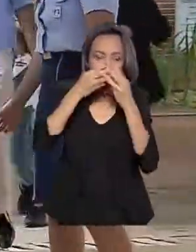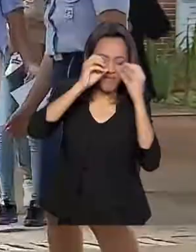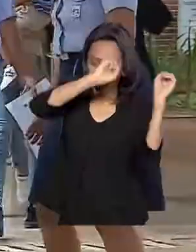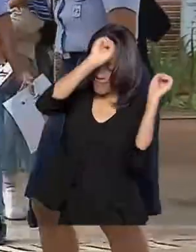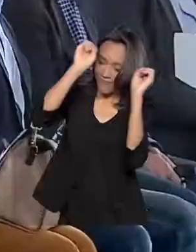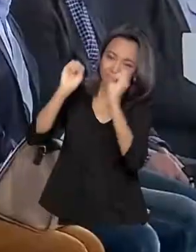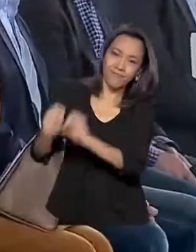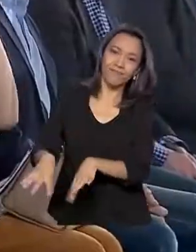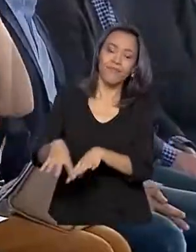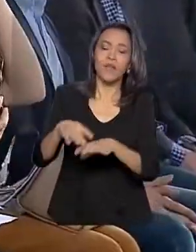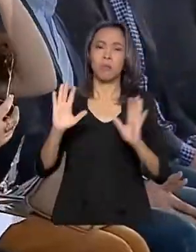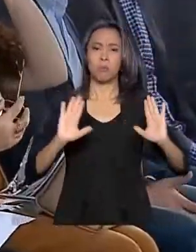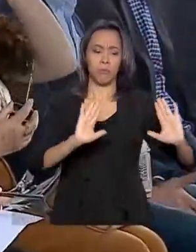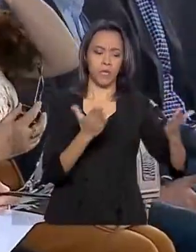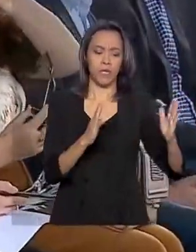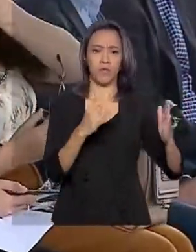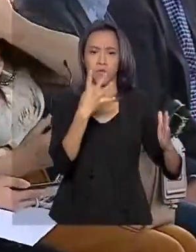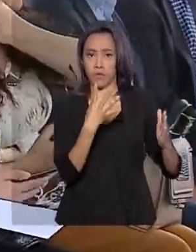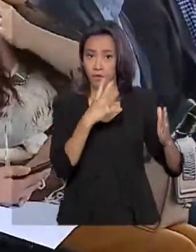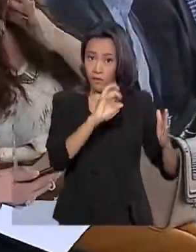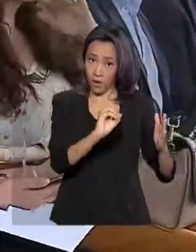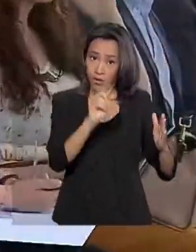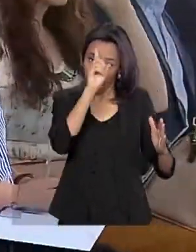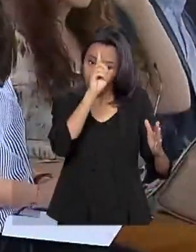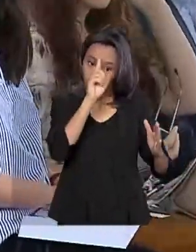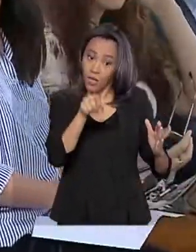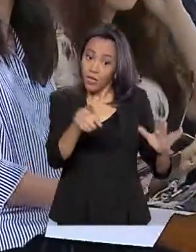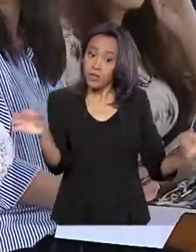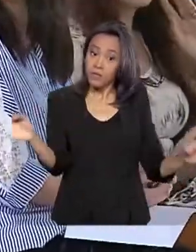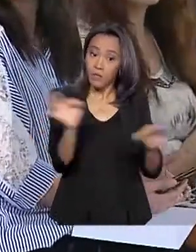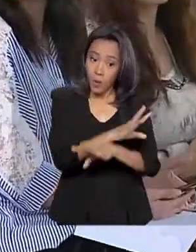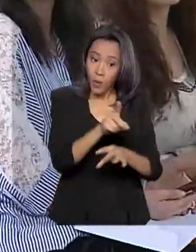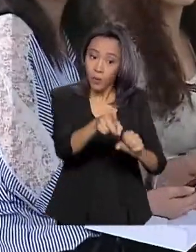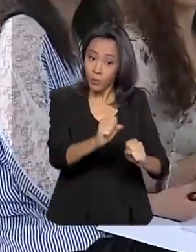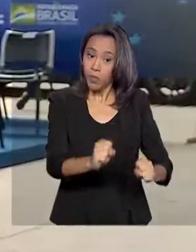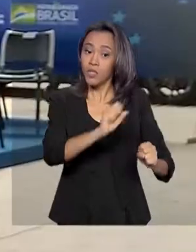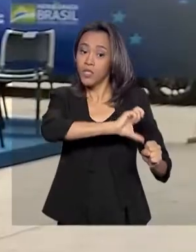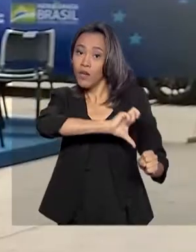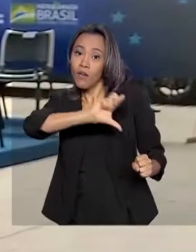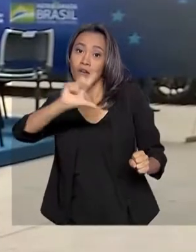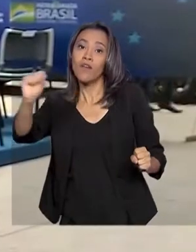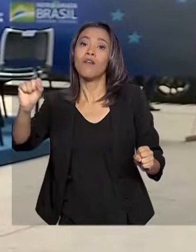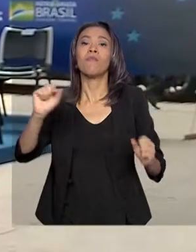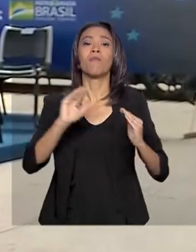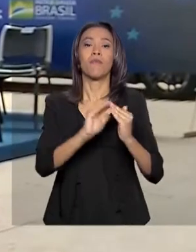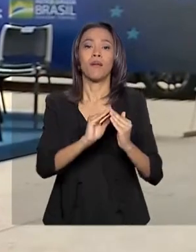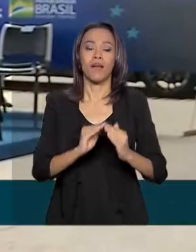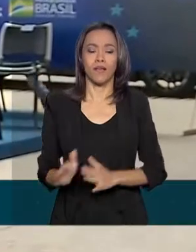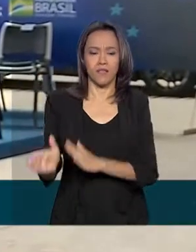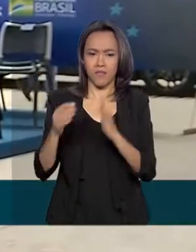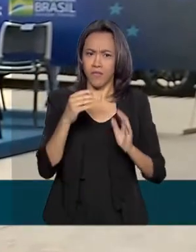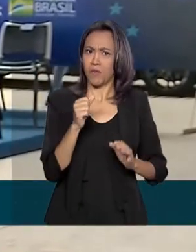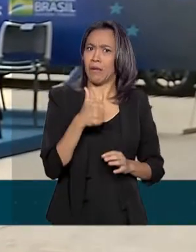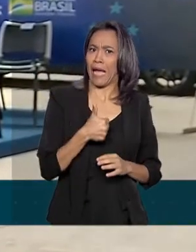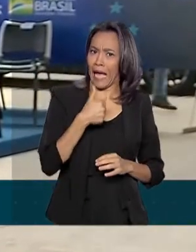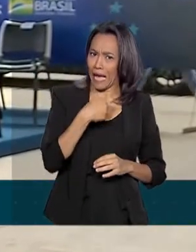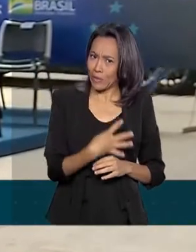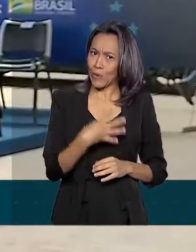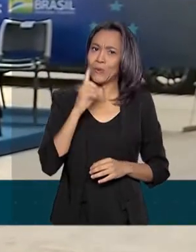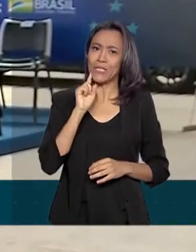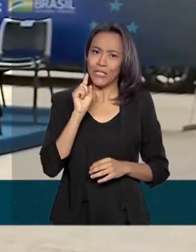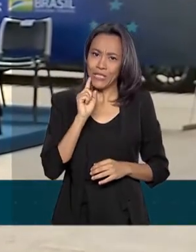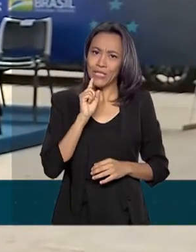período de quarentena, os 58 brasileiros puderam, enfim, voltar para casa. Foram 14 dias de quarentena na base aérea de